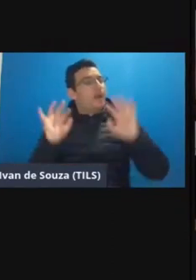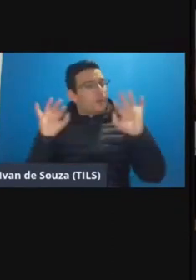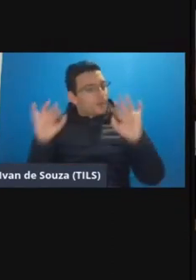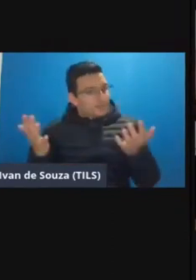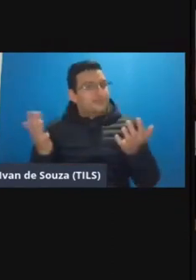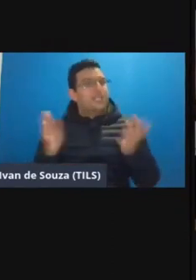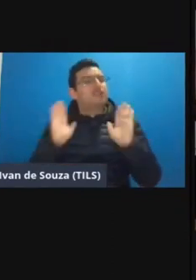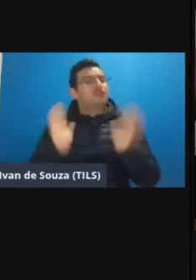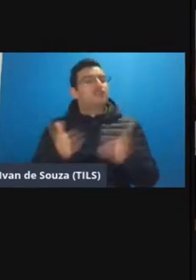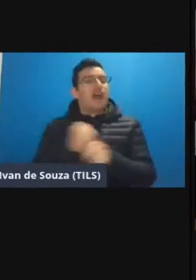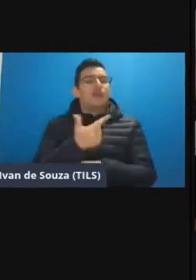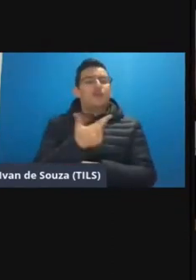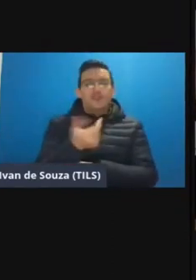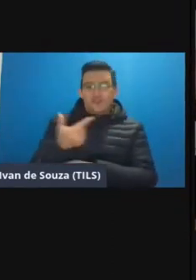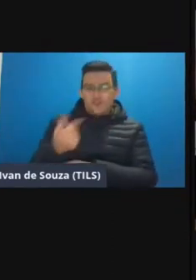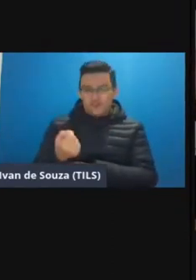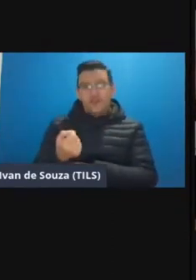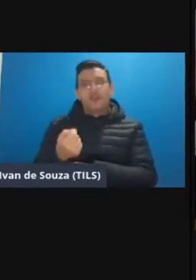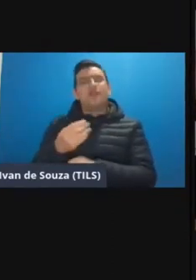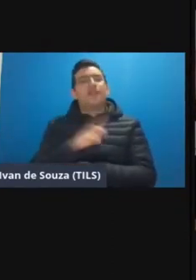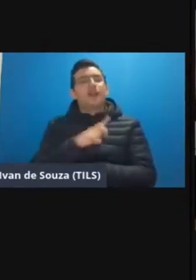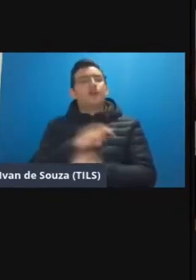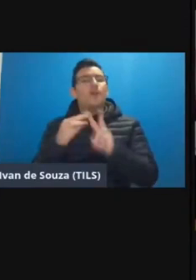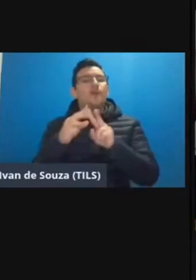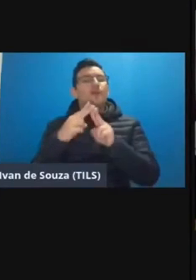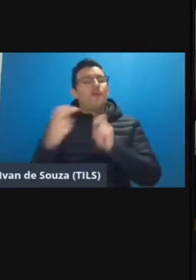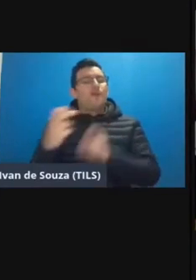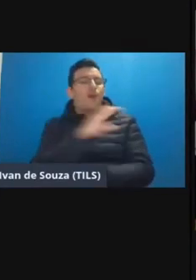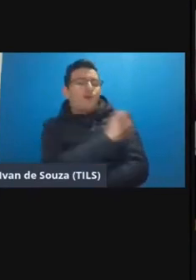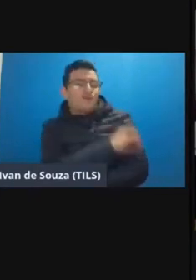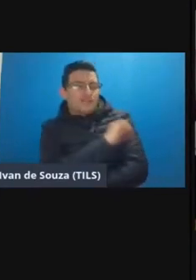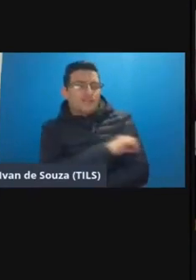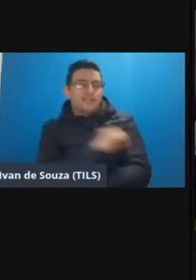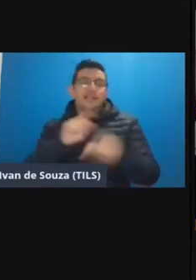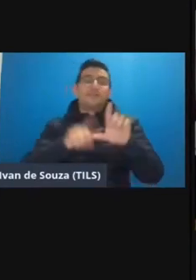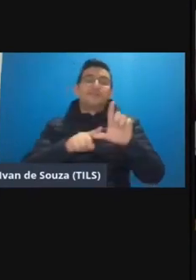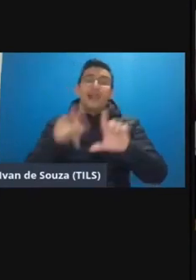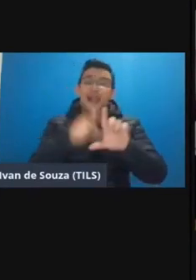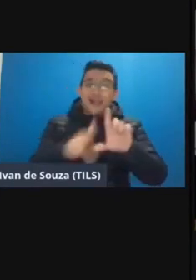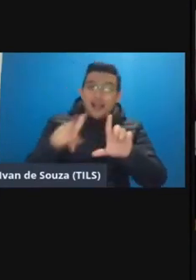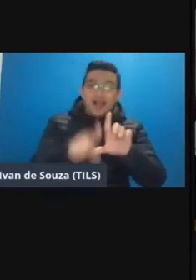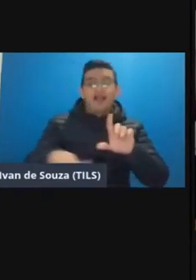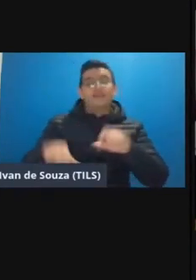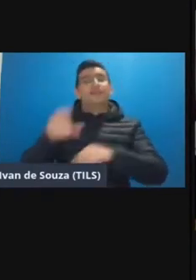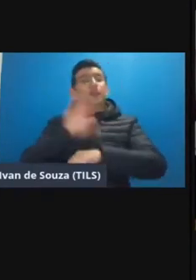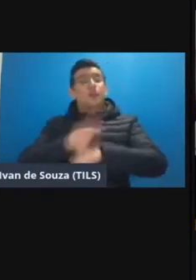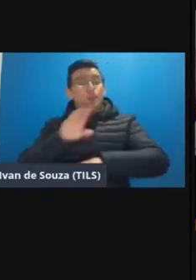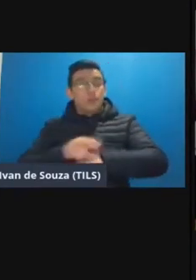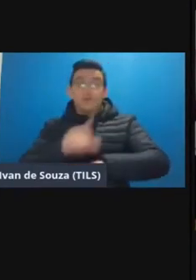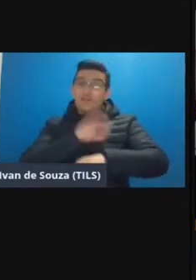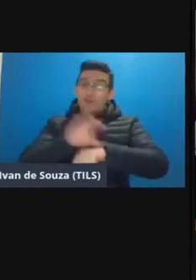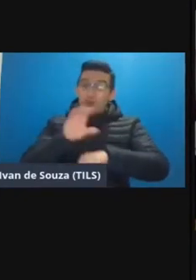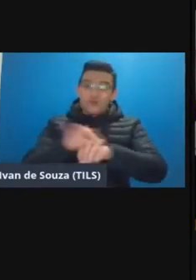né já em 2020 com webs oficinas com as lives com os cursos né nós fizemos a oferta do curso curso